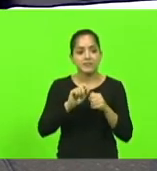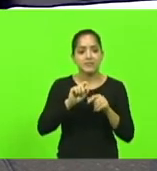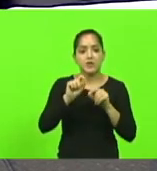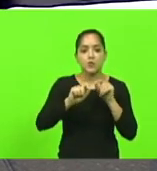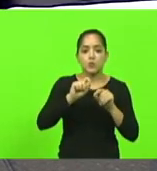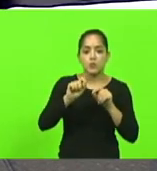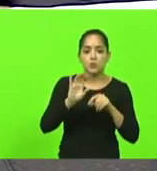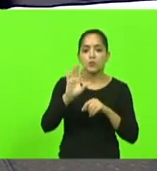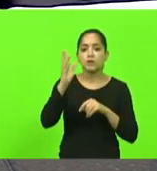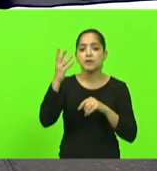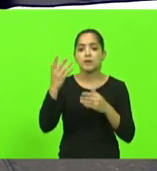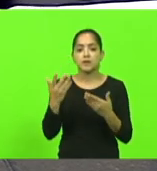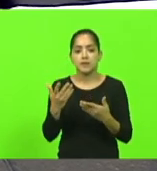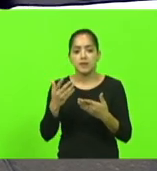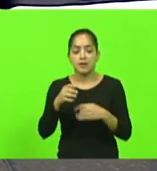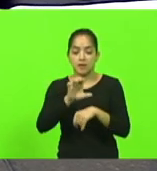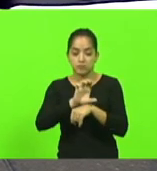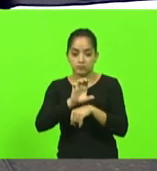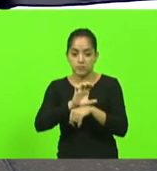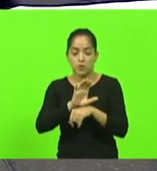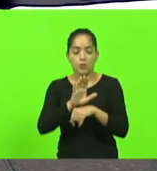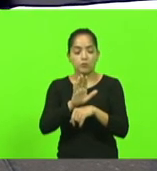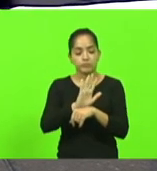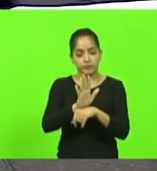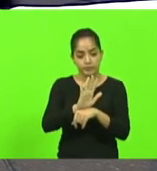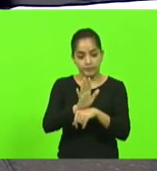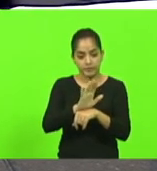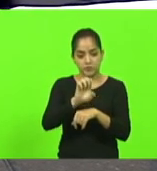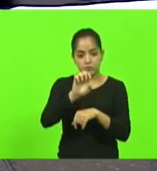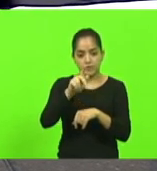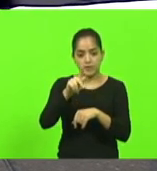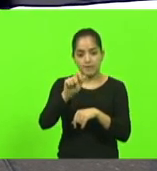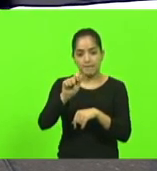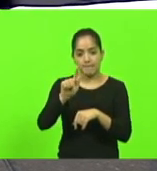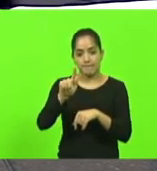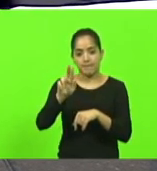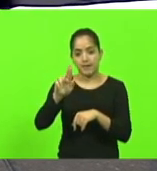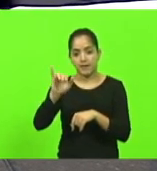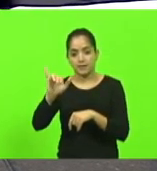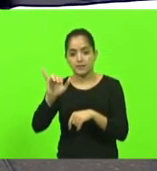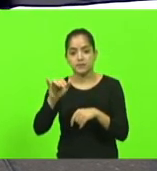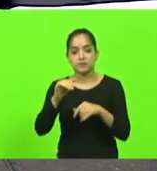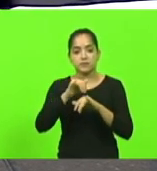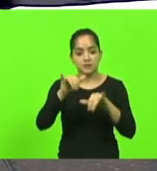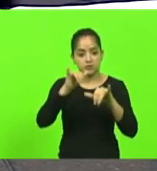vídeo de como que deve ser deve ser feito